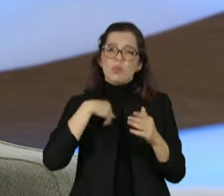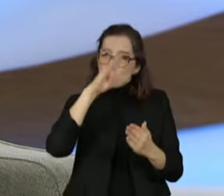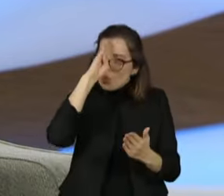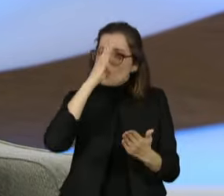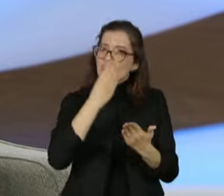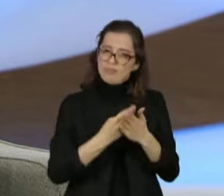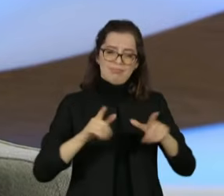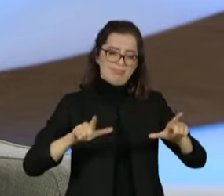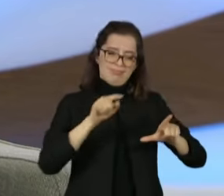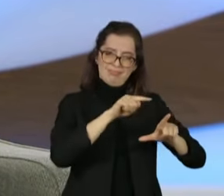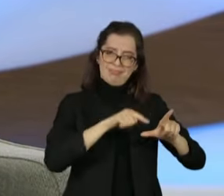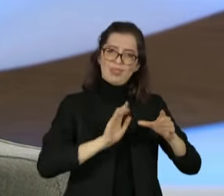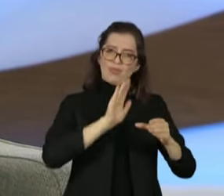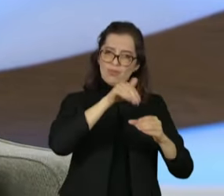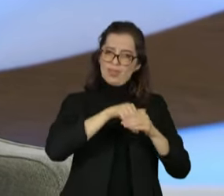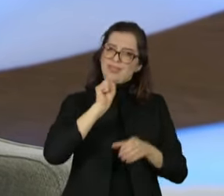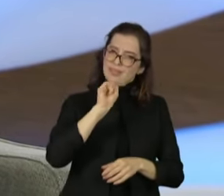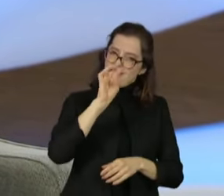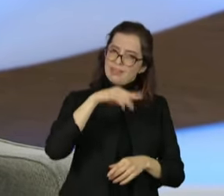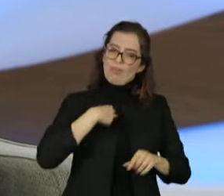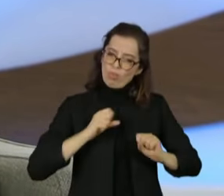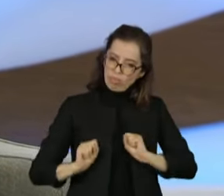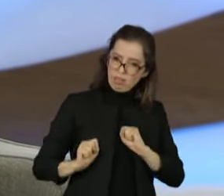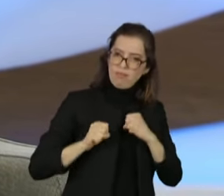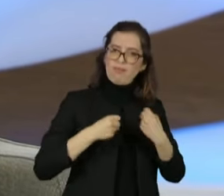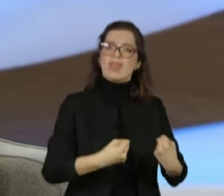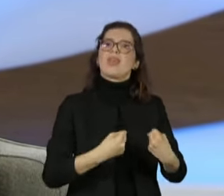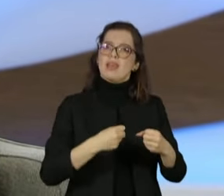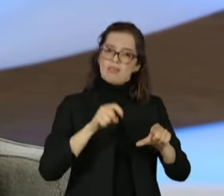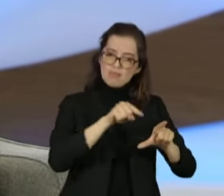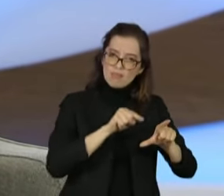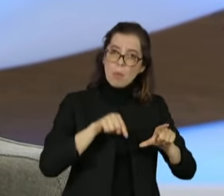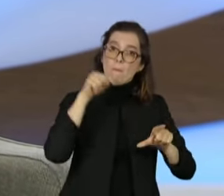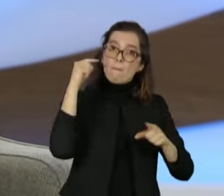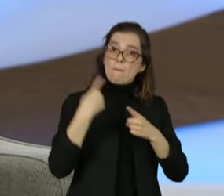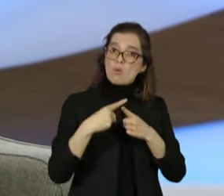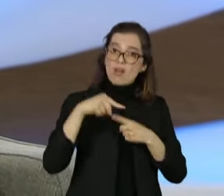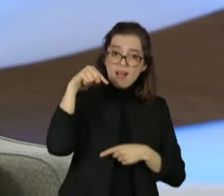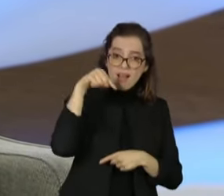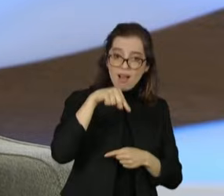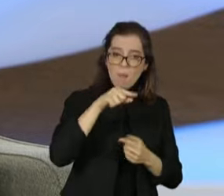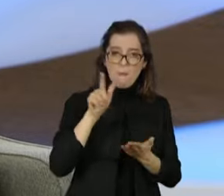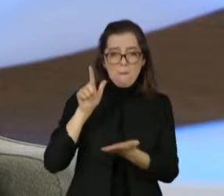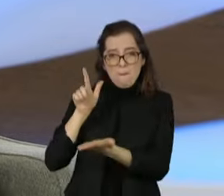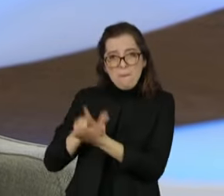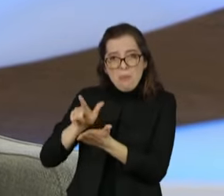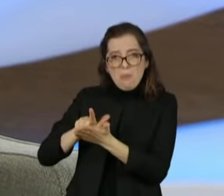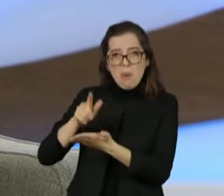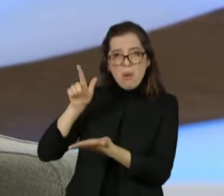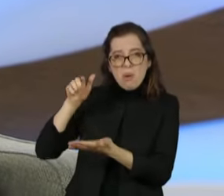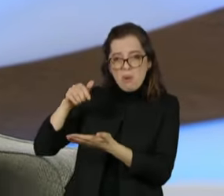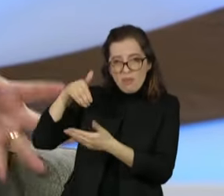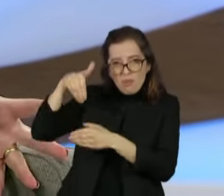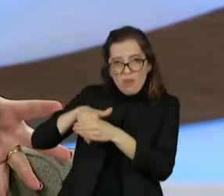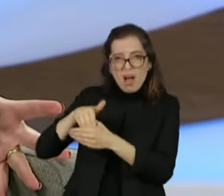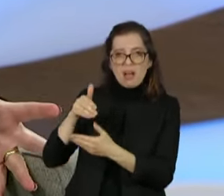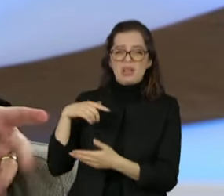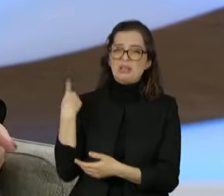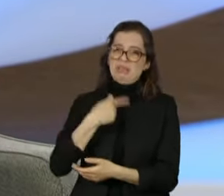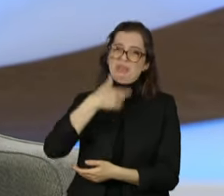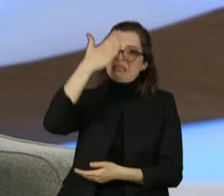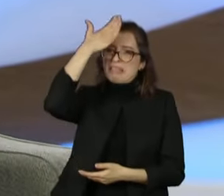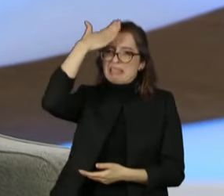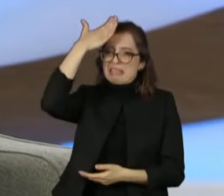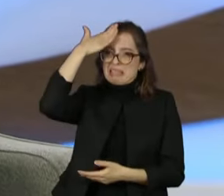urnas eletrônicas e ao resultado. Com o voto impresso, nós todos fomos convencidos que não só as urnas são